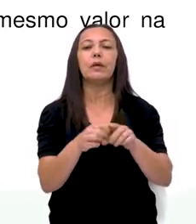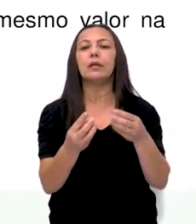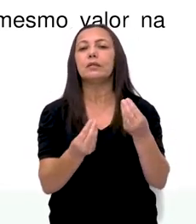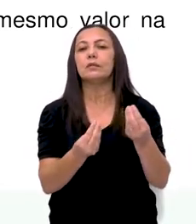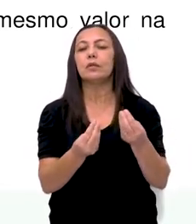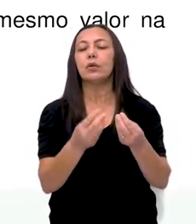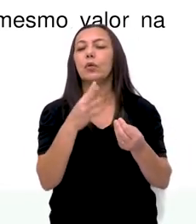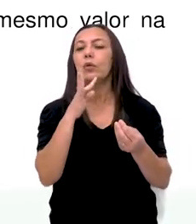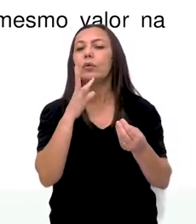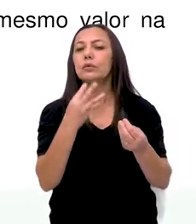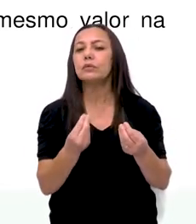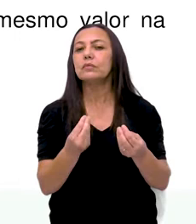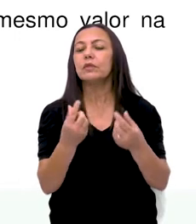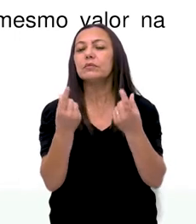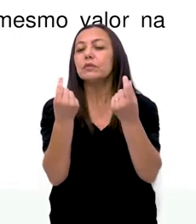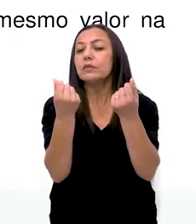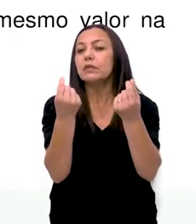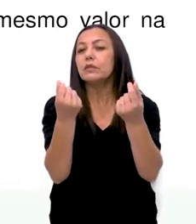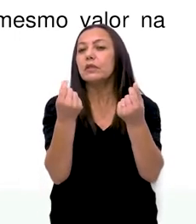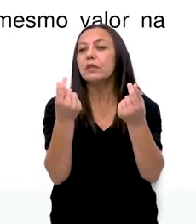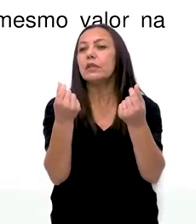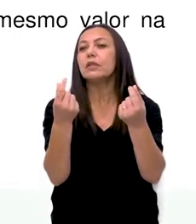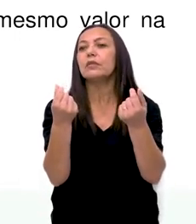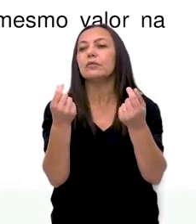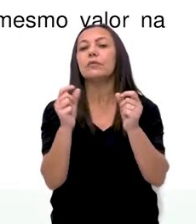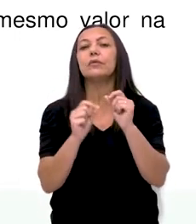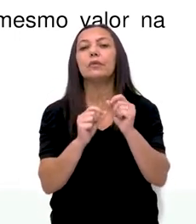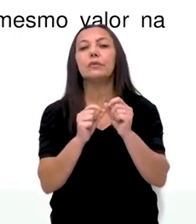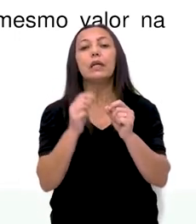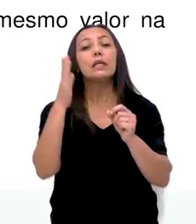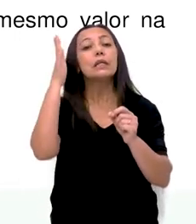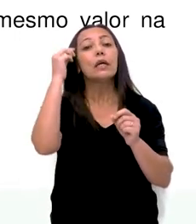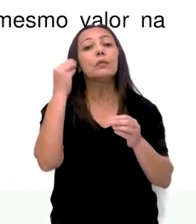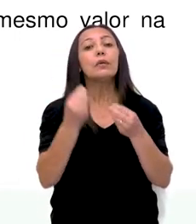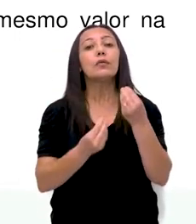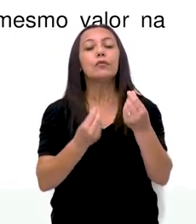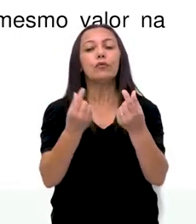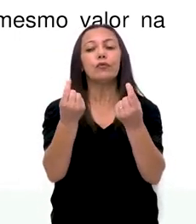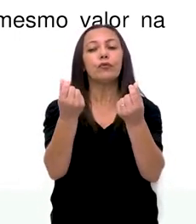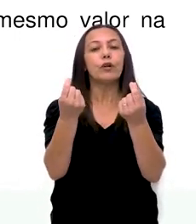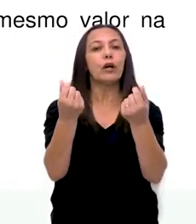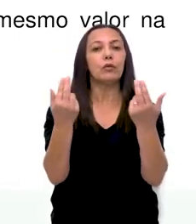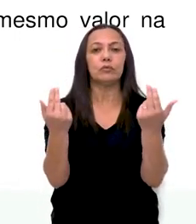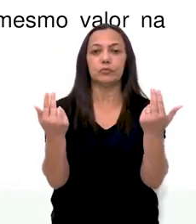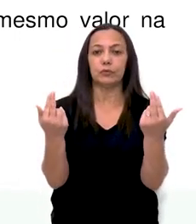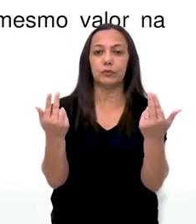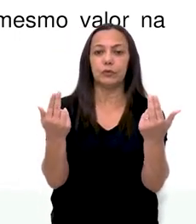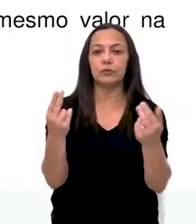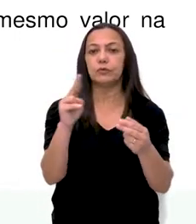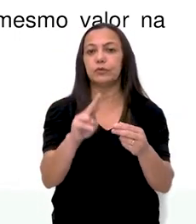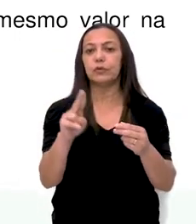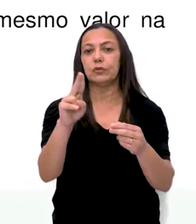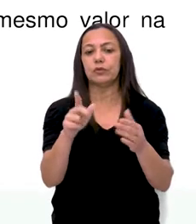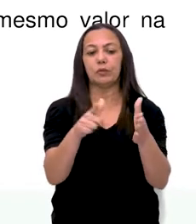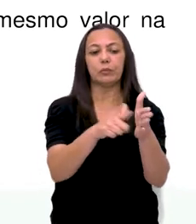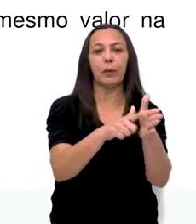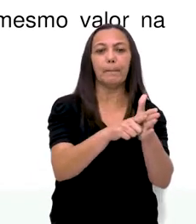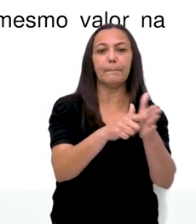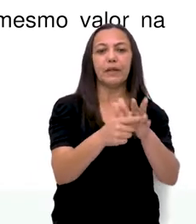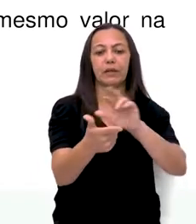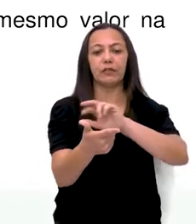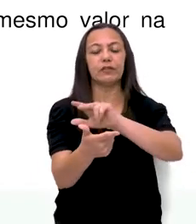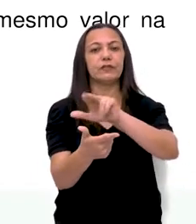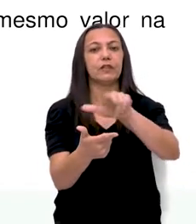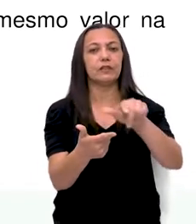conhecimento, sistema monetário brasileiro, estabelecimento de equivalência de um mesmo valor na utilização de diferentes